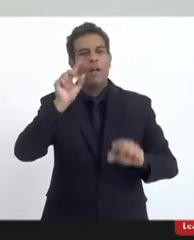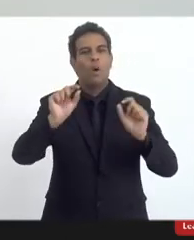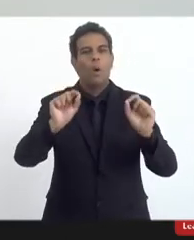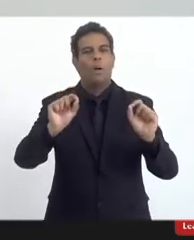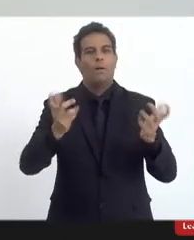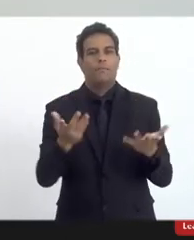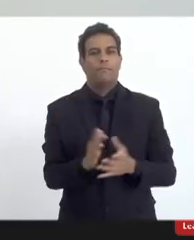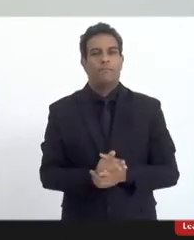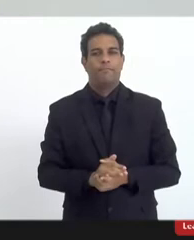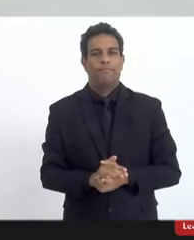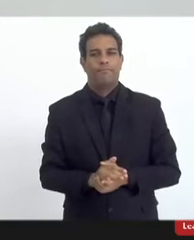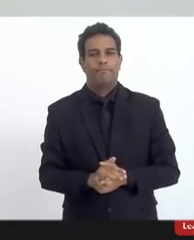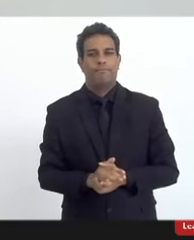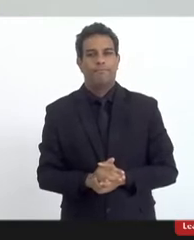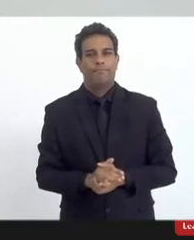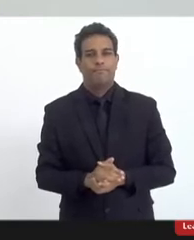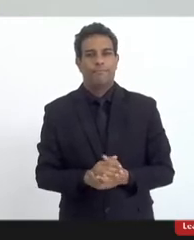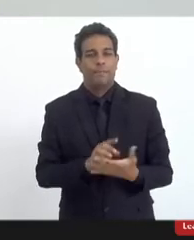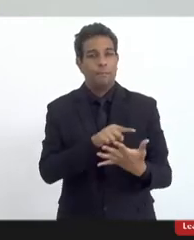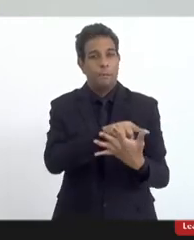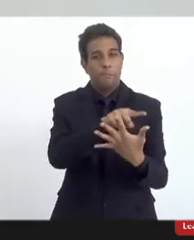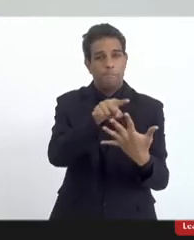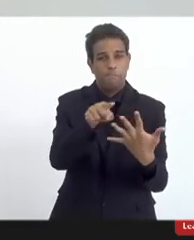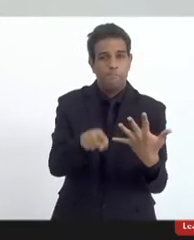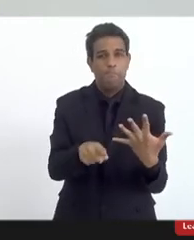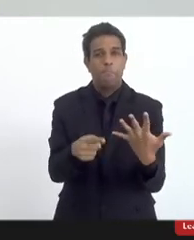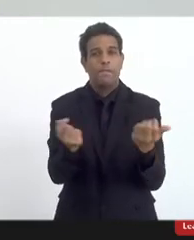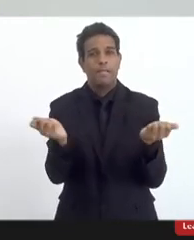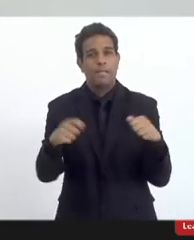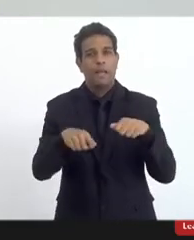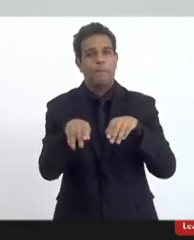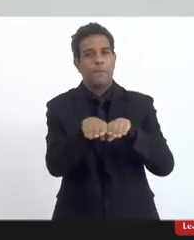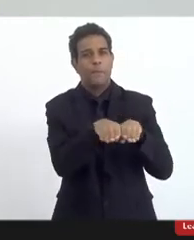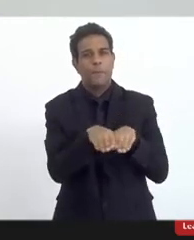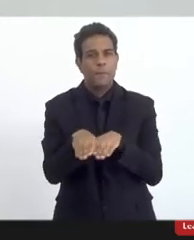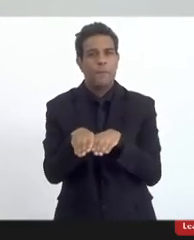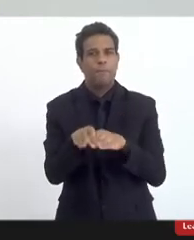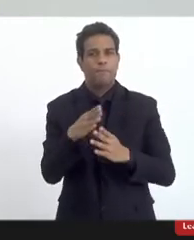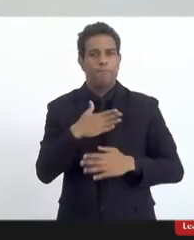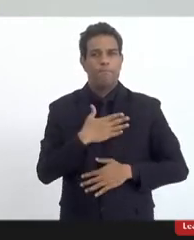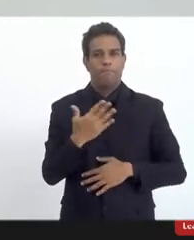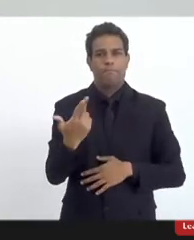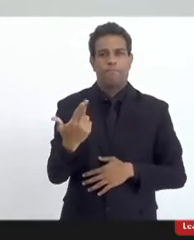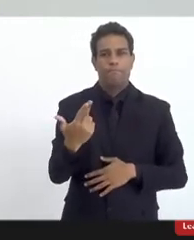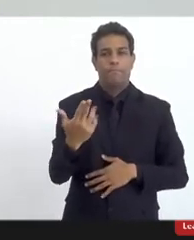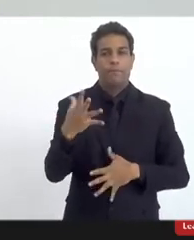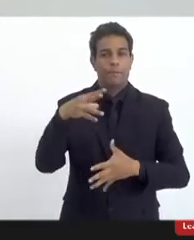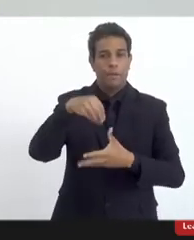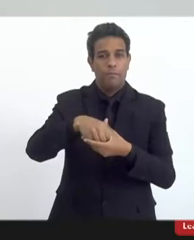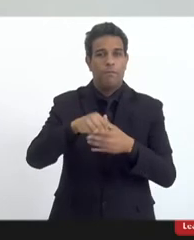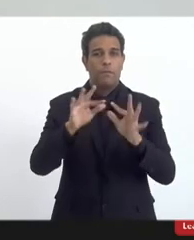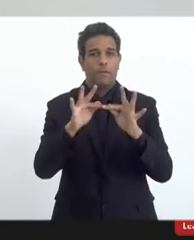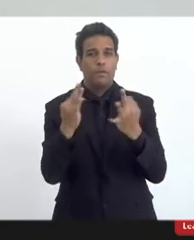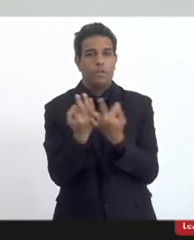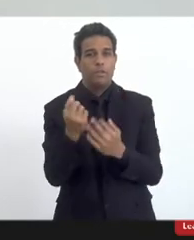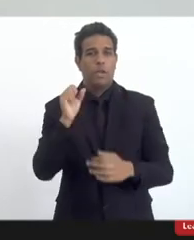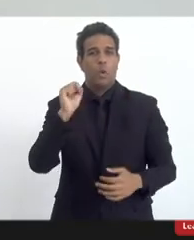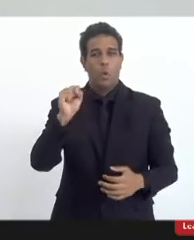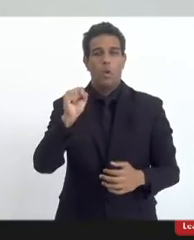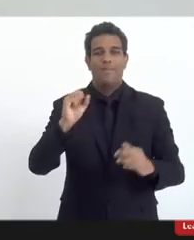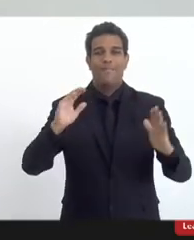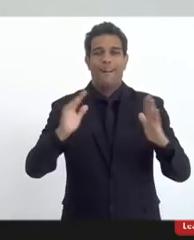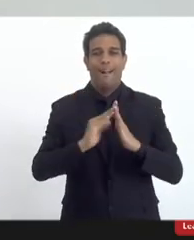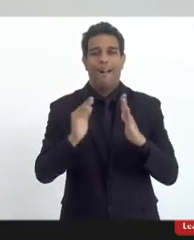que os dedos das mãos são irmãos, mas não são iguais. E eu, como sou irmã de oito, dentro da casa